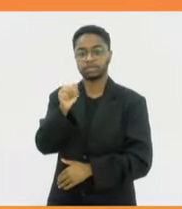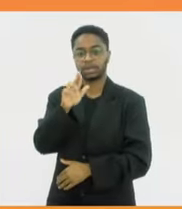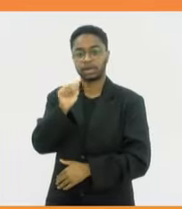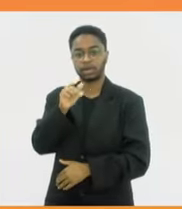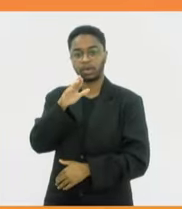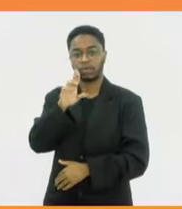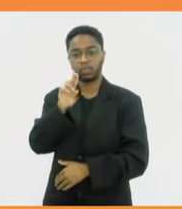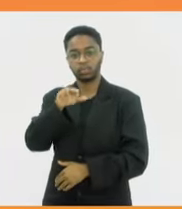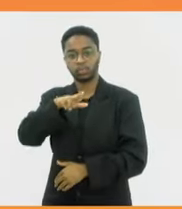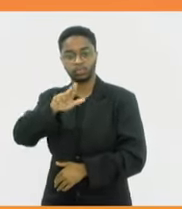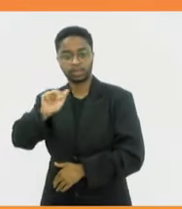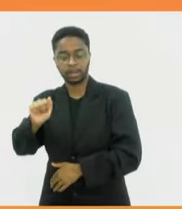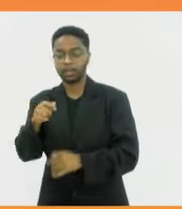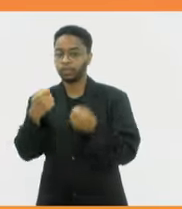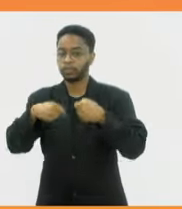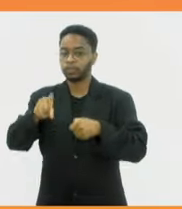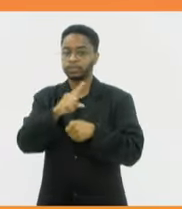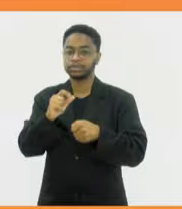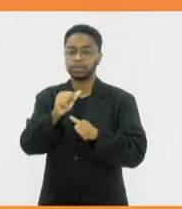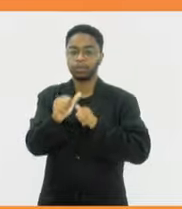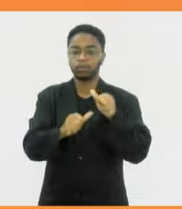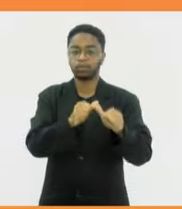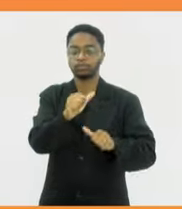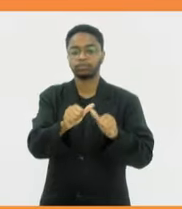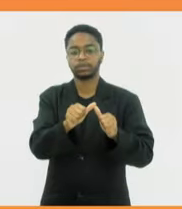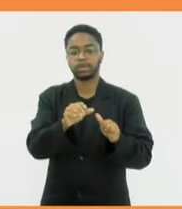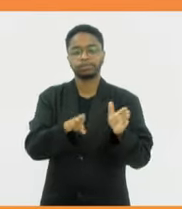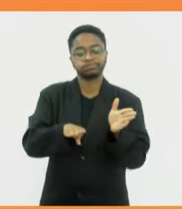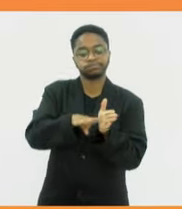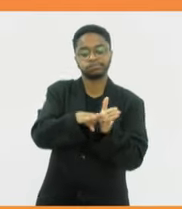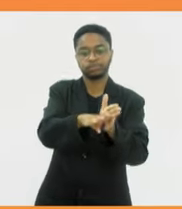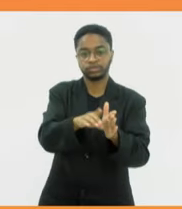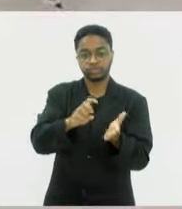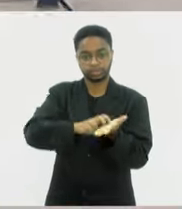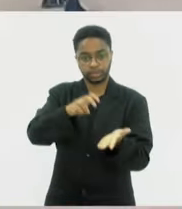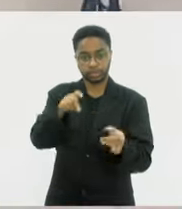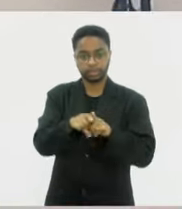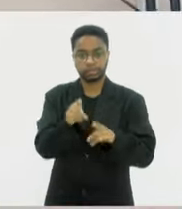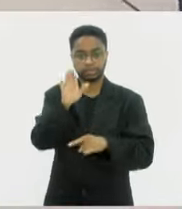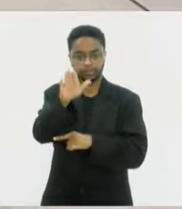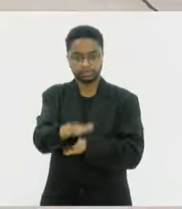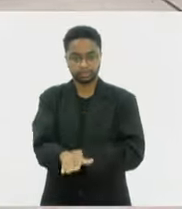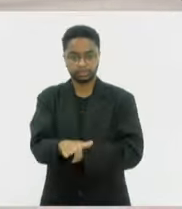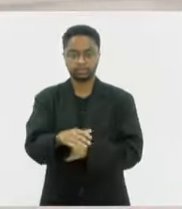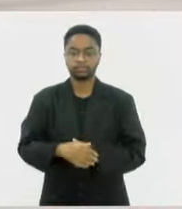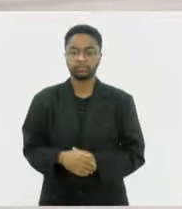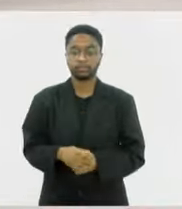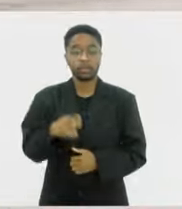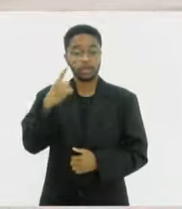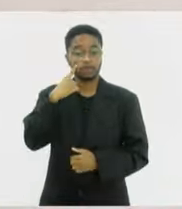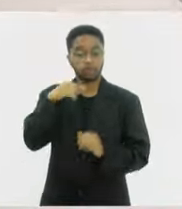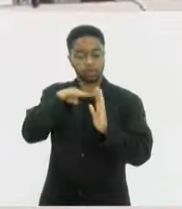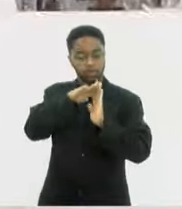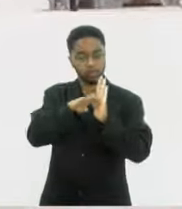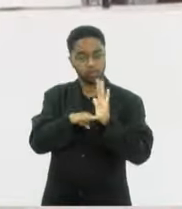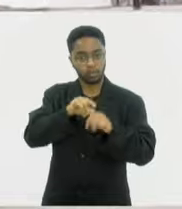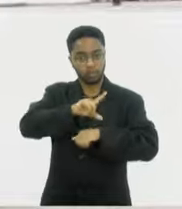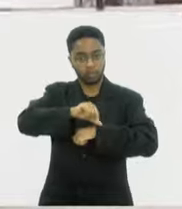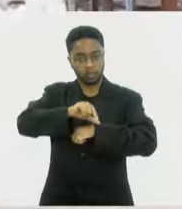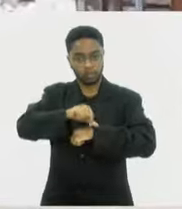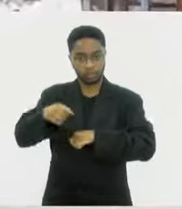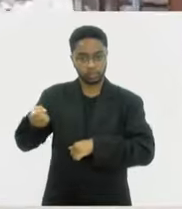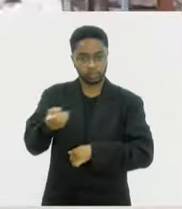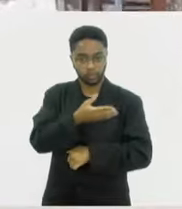necessidade de transferência na Estação Gramacho, em horários pela manhã e à tarde. Para conferir os horários e intervalos na nova grade,